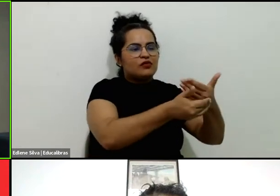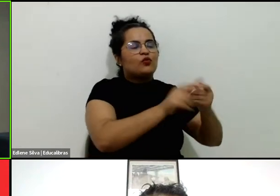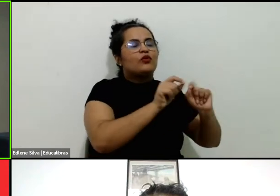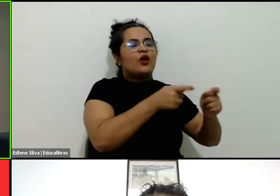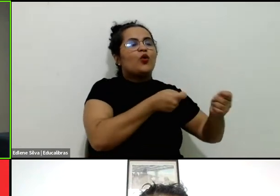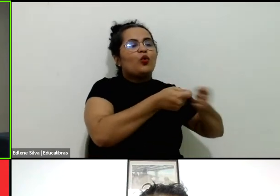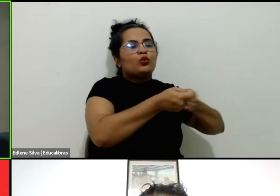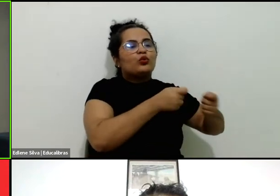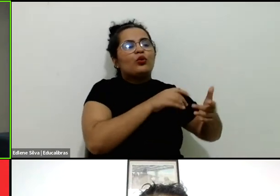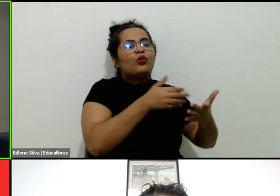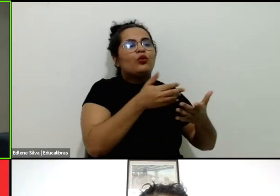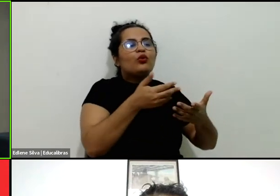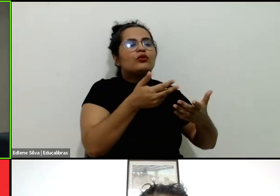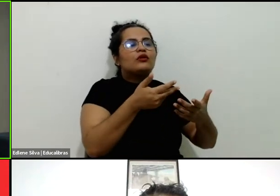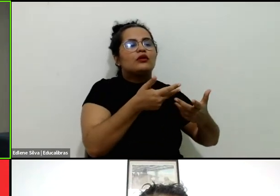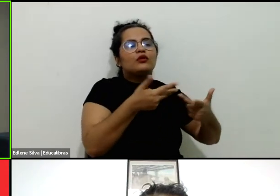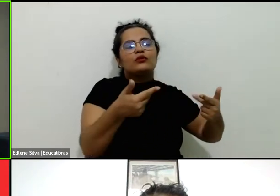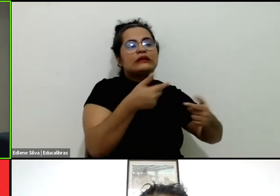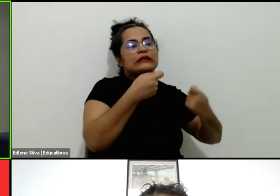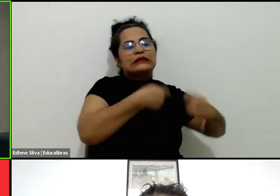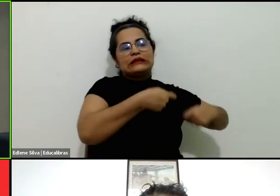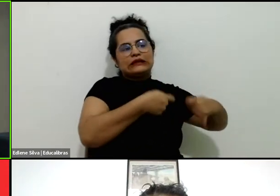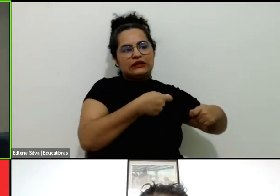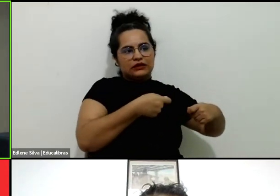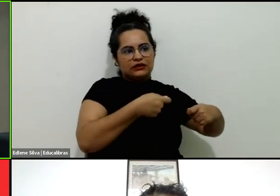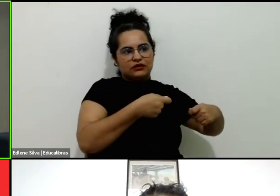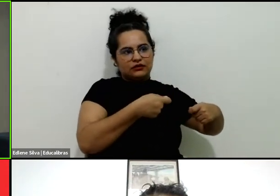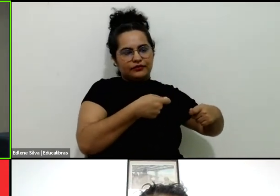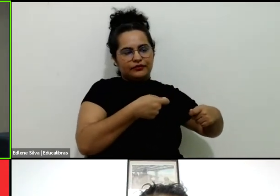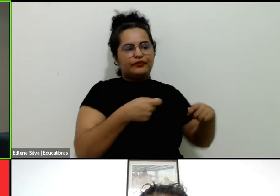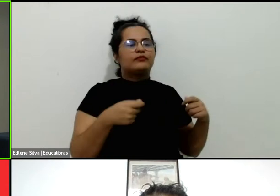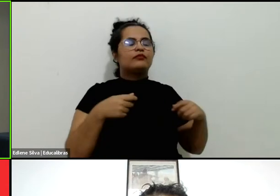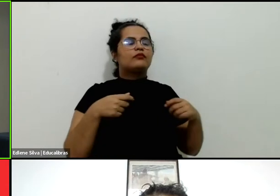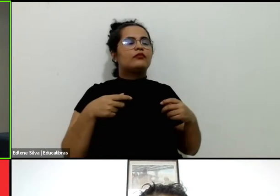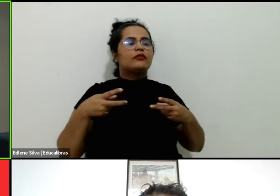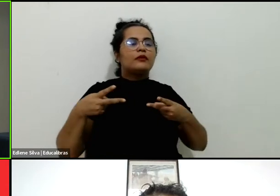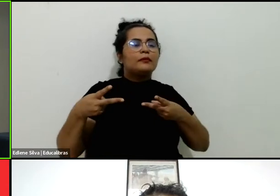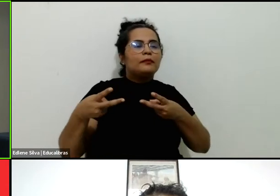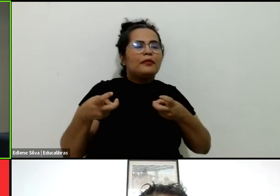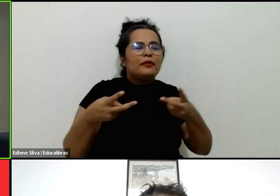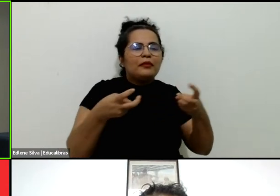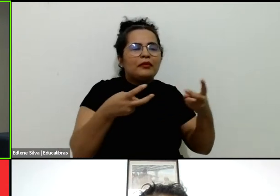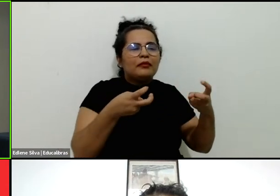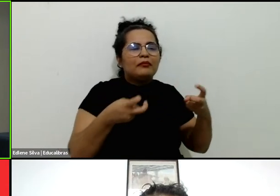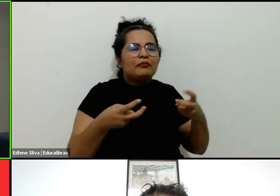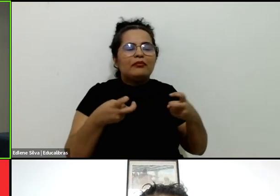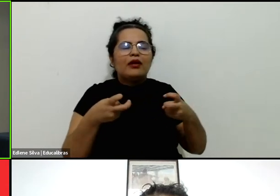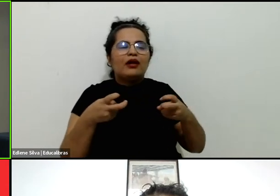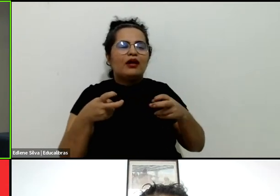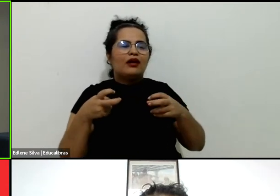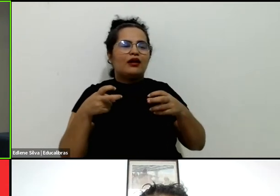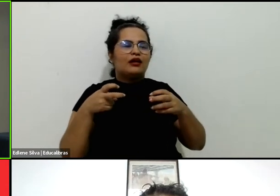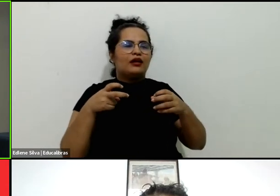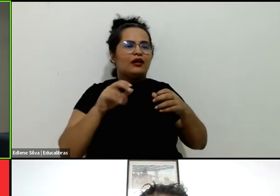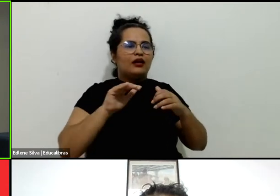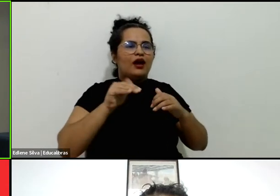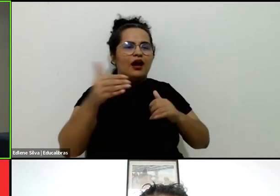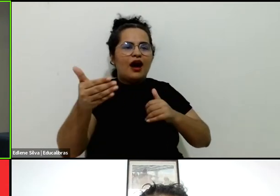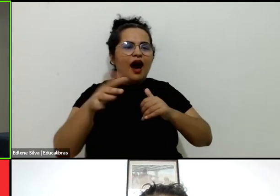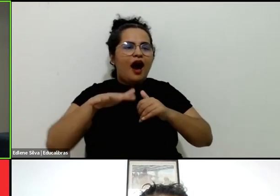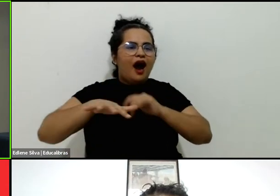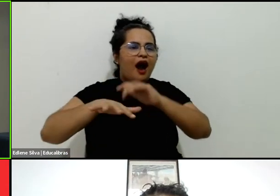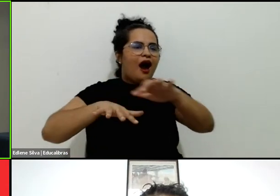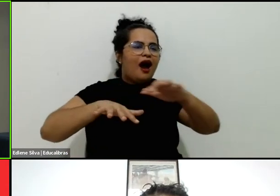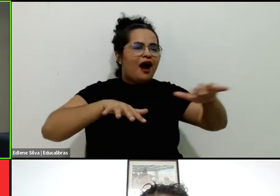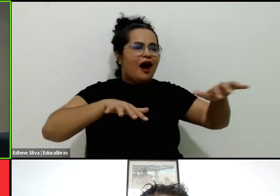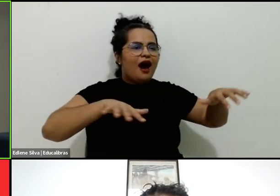necessários. Se explorarmos outras interfaces ao longo do tempo, especialmente voltado para o tempo dessa